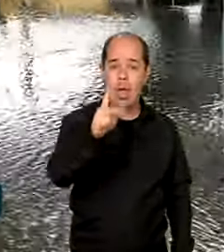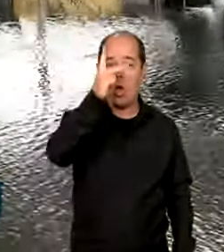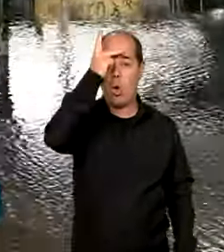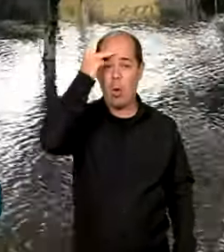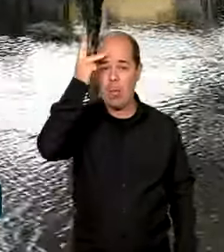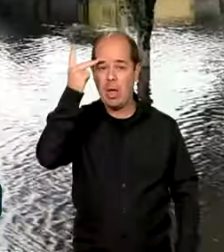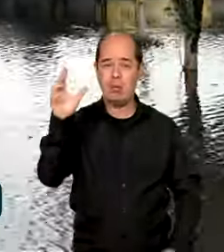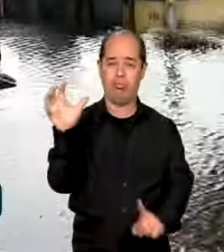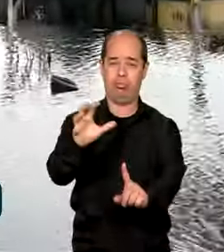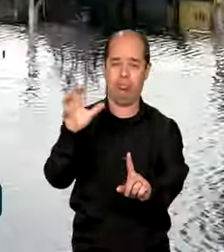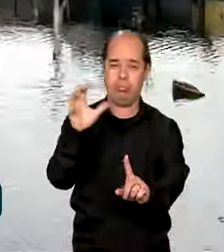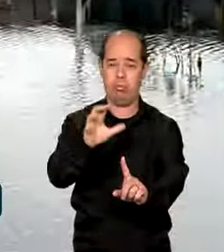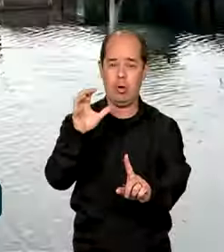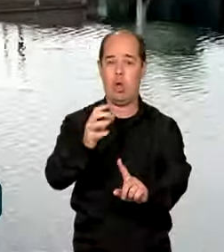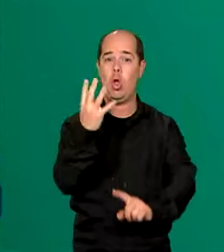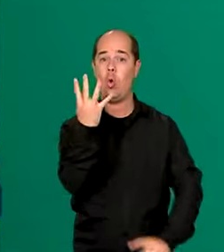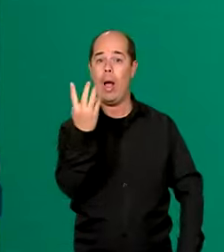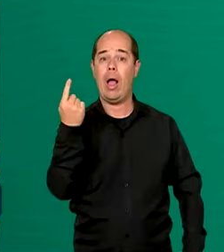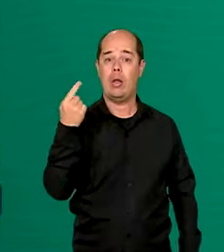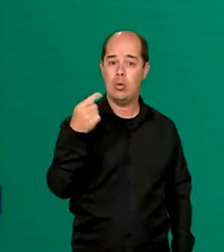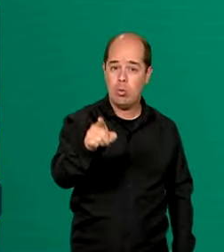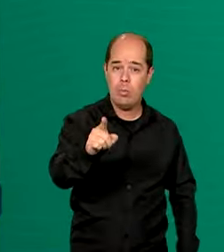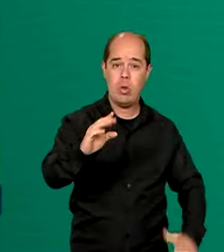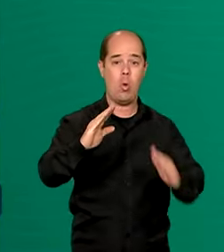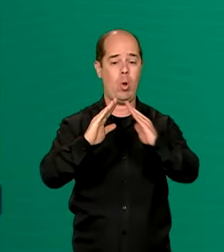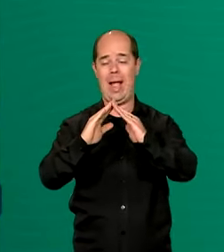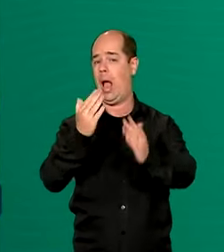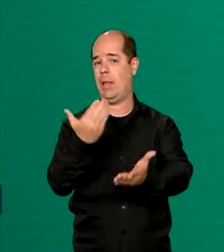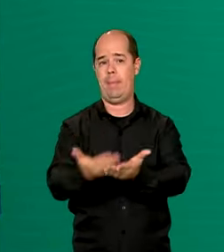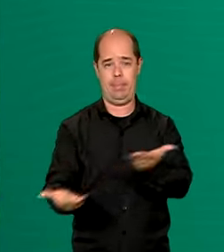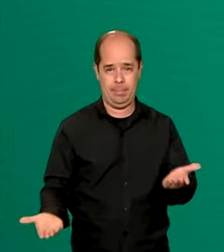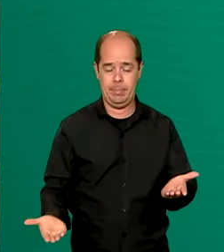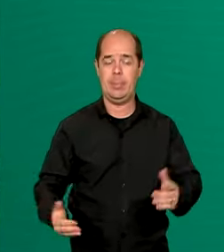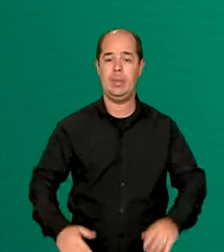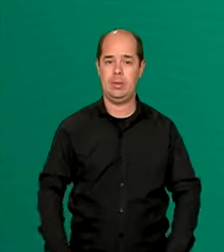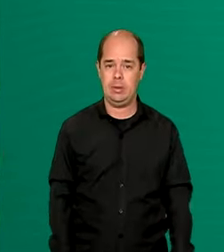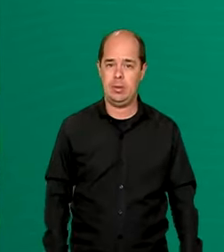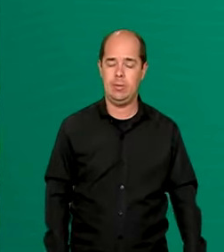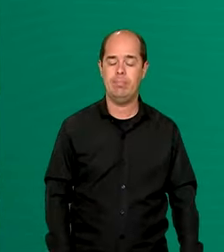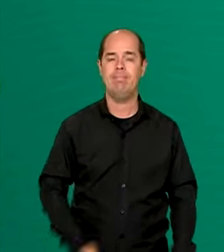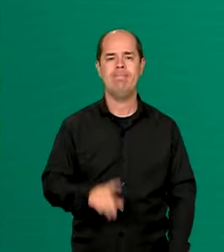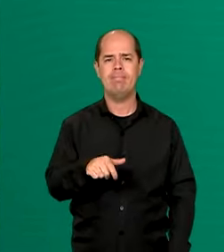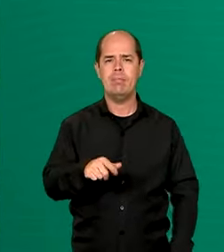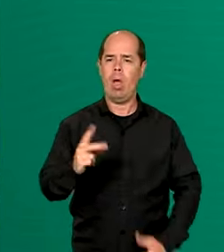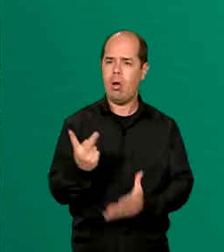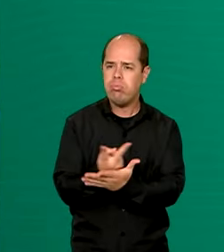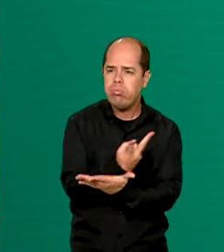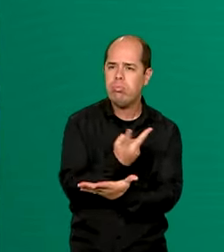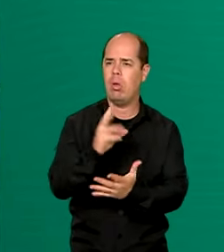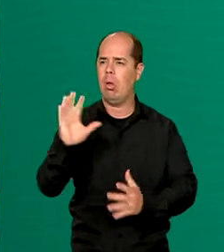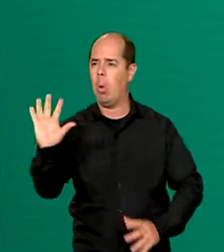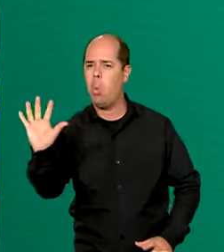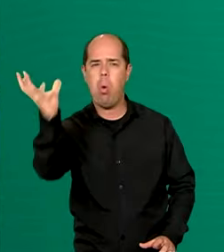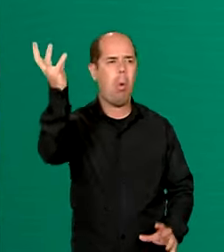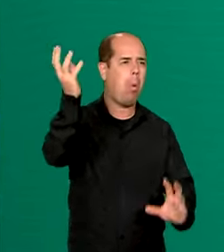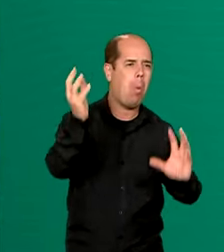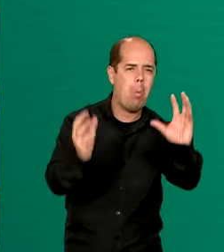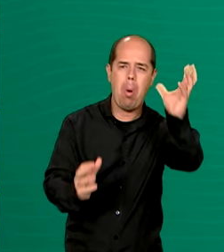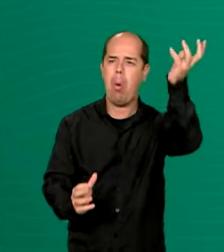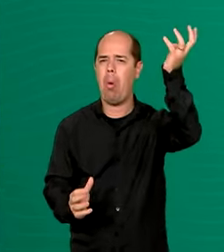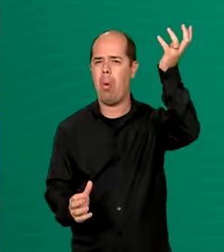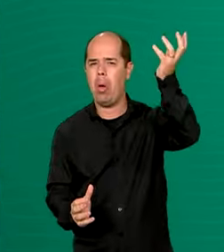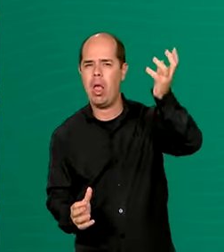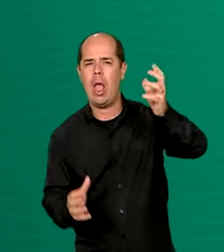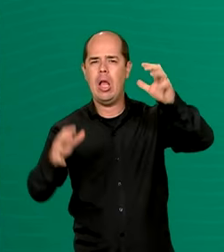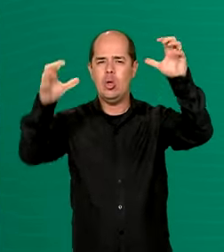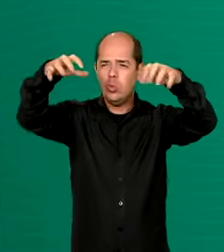4 mil estão desalojadas. Em situações que envolvem desastres, eventos, seja por excesso